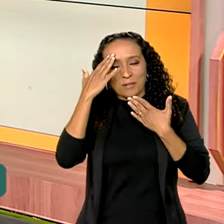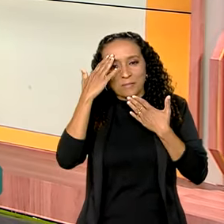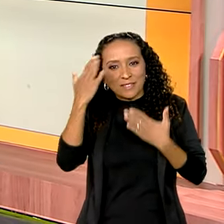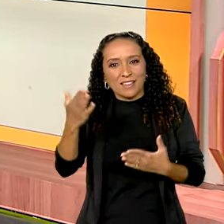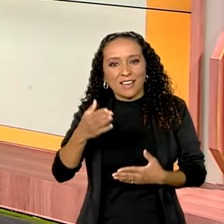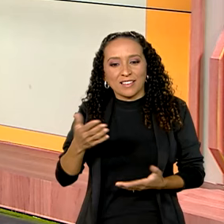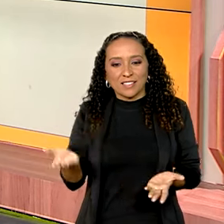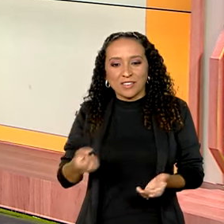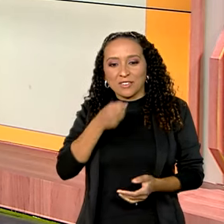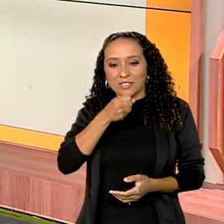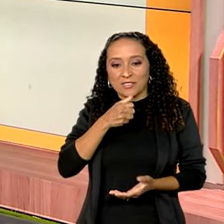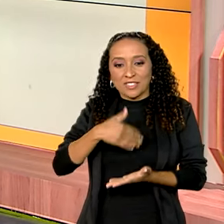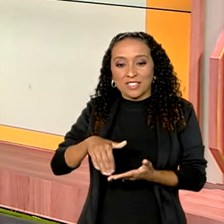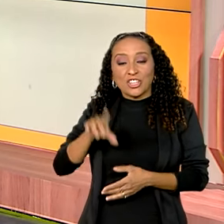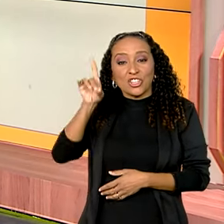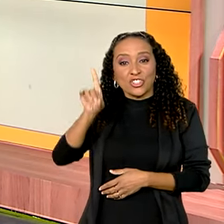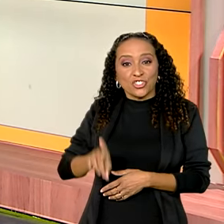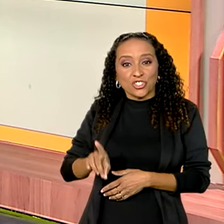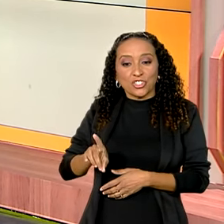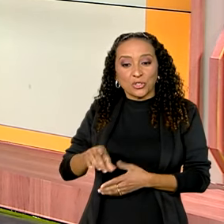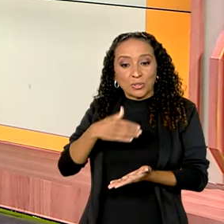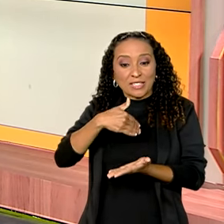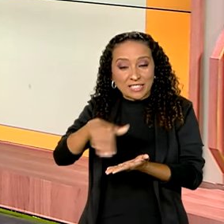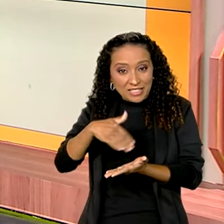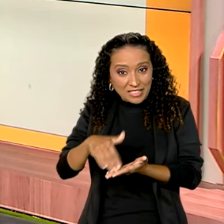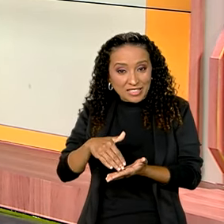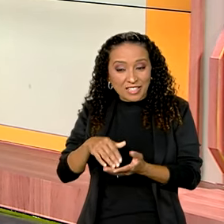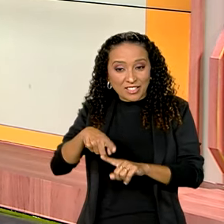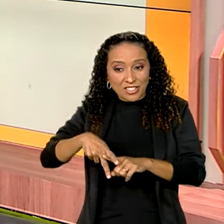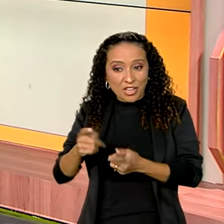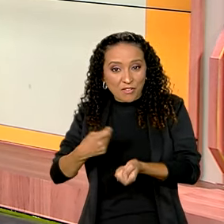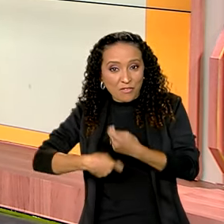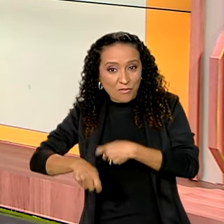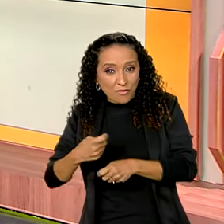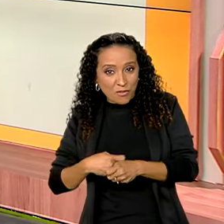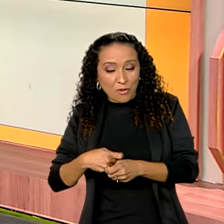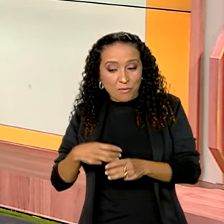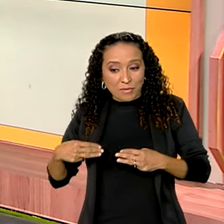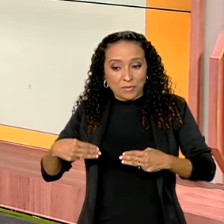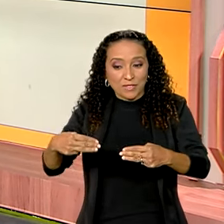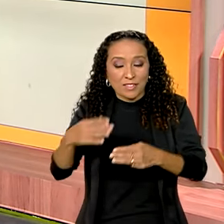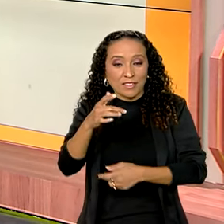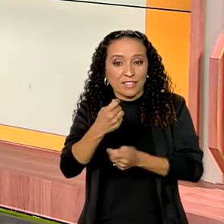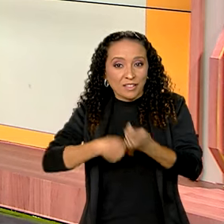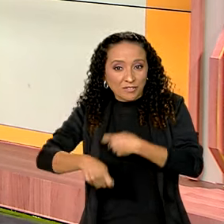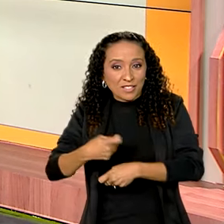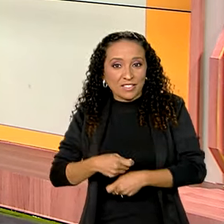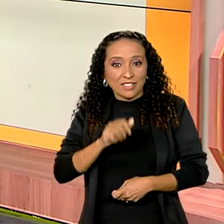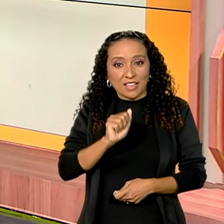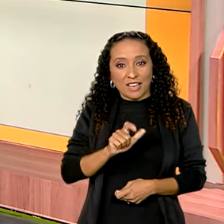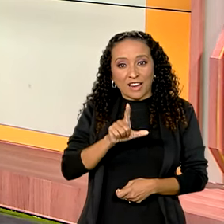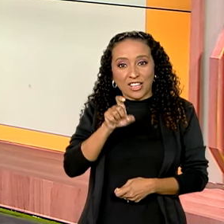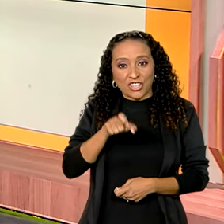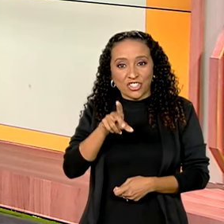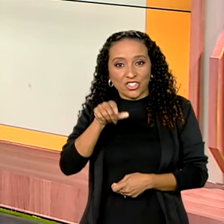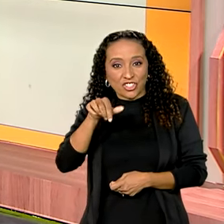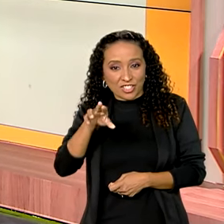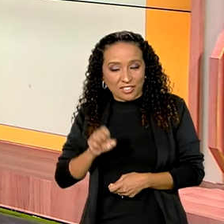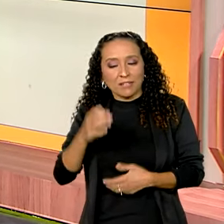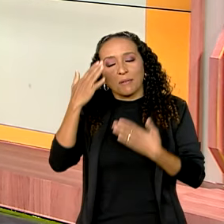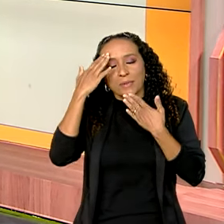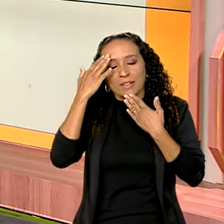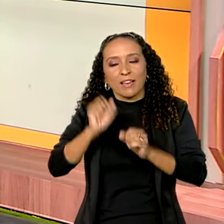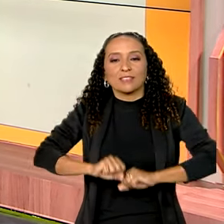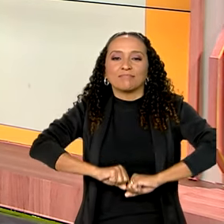Eu entrevistei, não foi o secretário, não foi o diretor da Secretaria de Reformas Econômicas do Ministério da Fazenda, Alexandre Ferreira. Muito obrigada